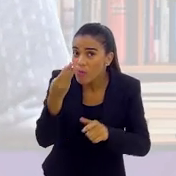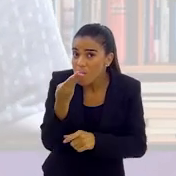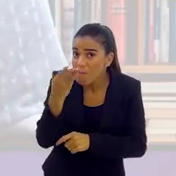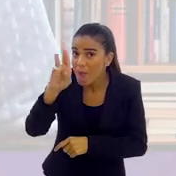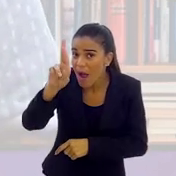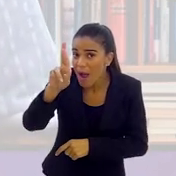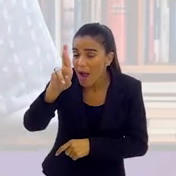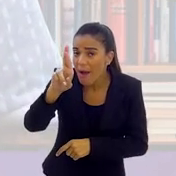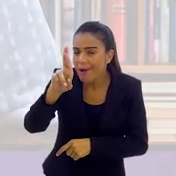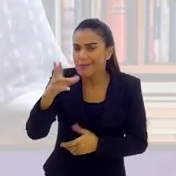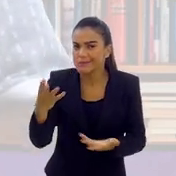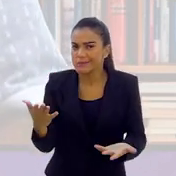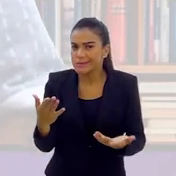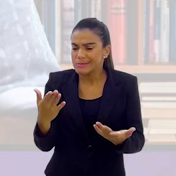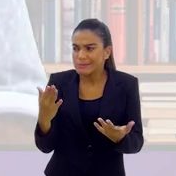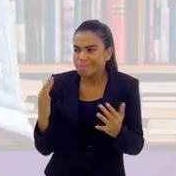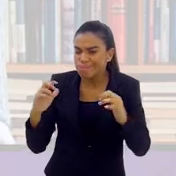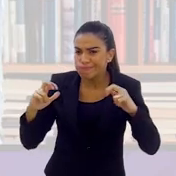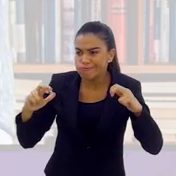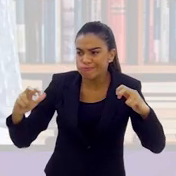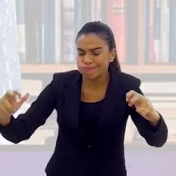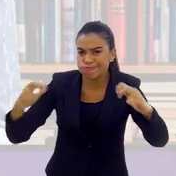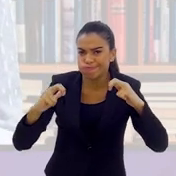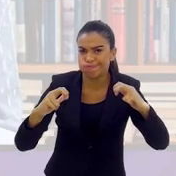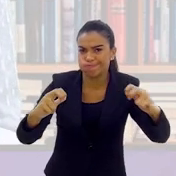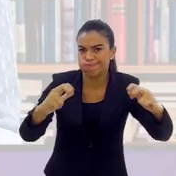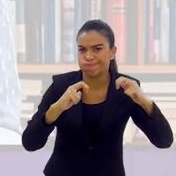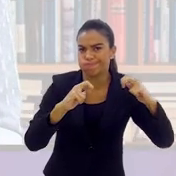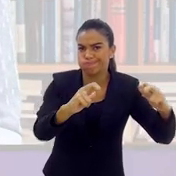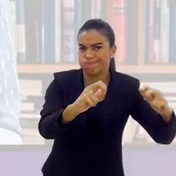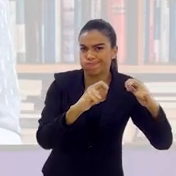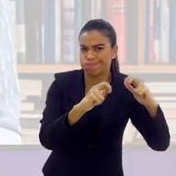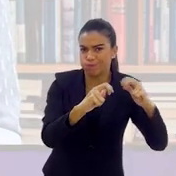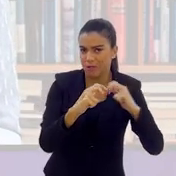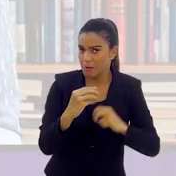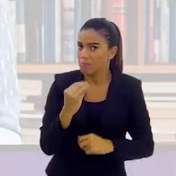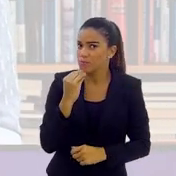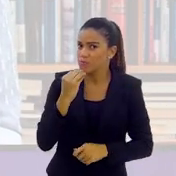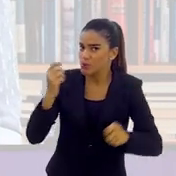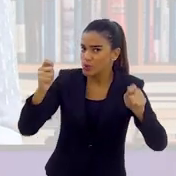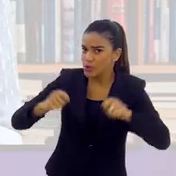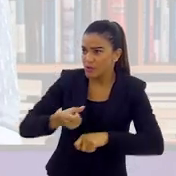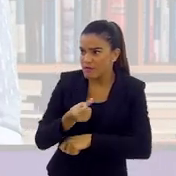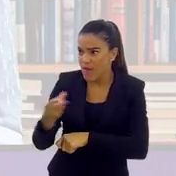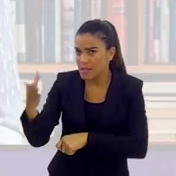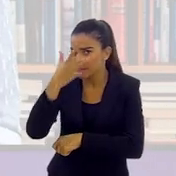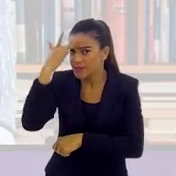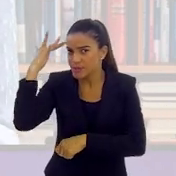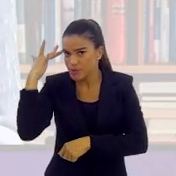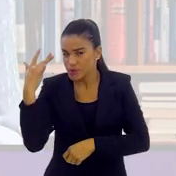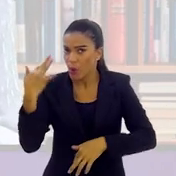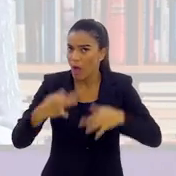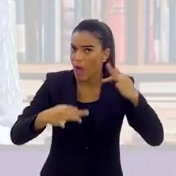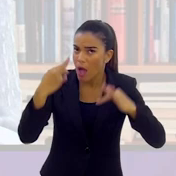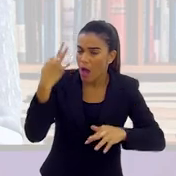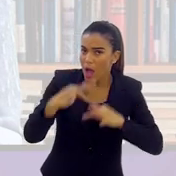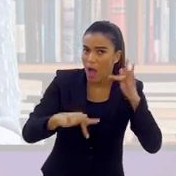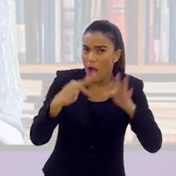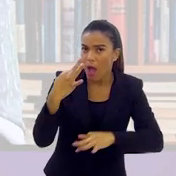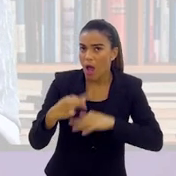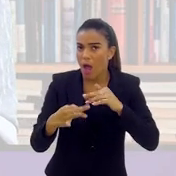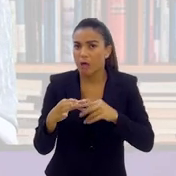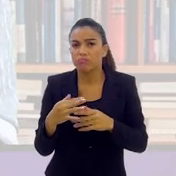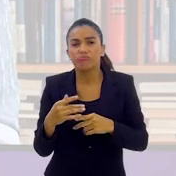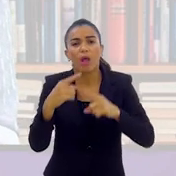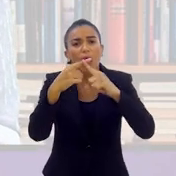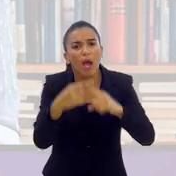lotada. Mais pessoas poderiam ficar feridas, Mauro Galvão. Olha só que notícia triste, num final de